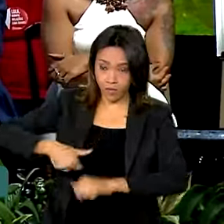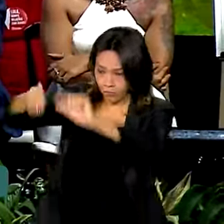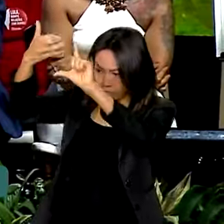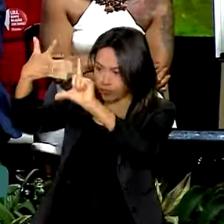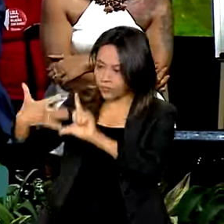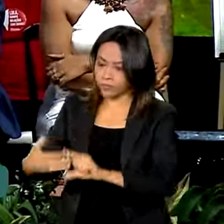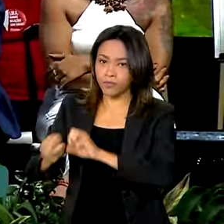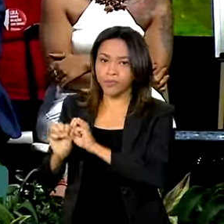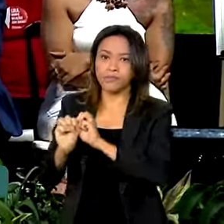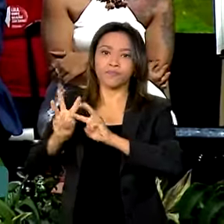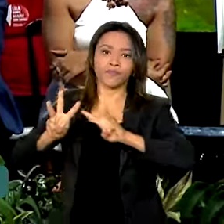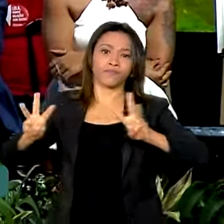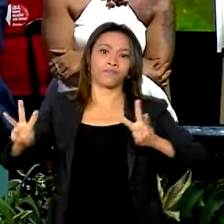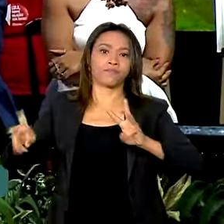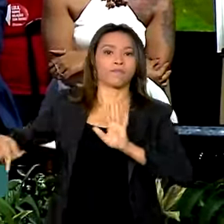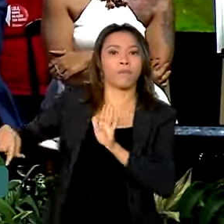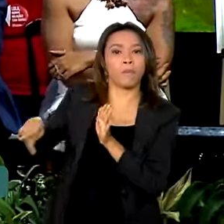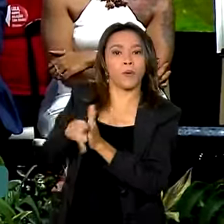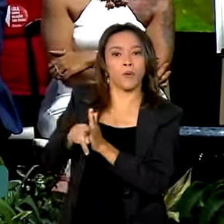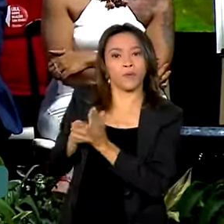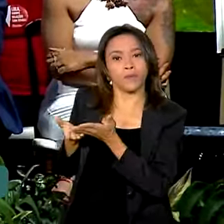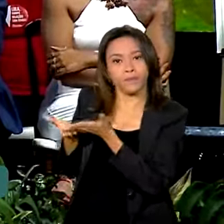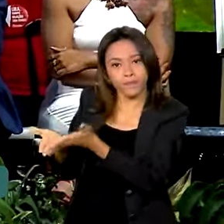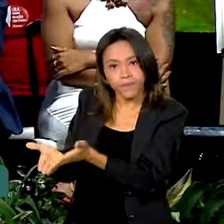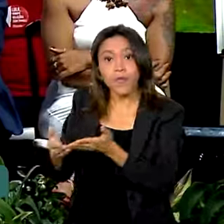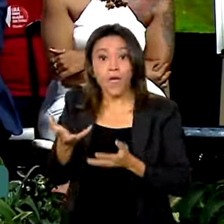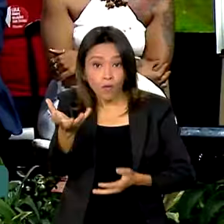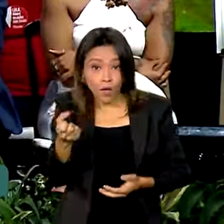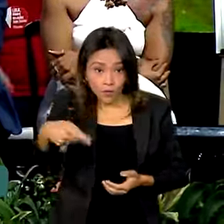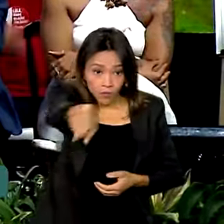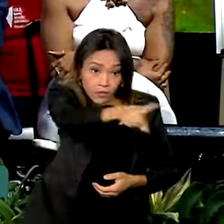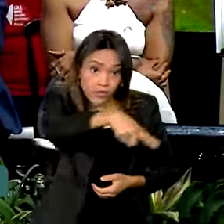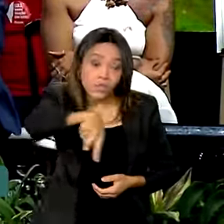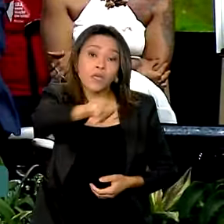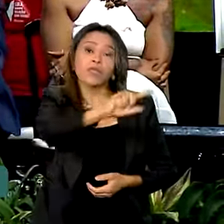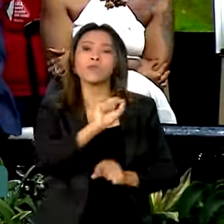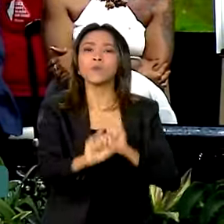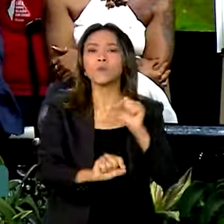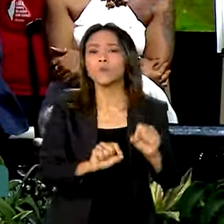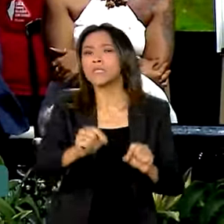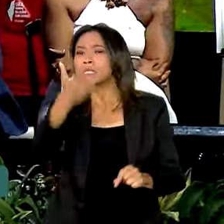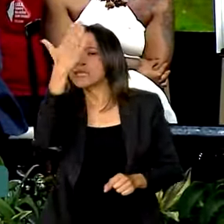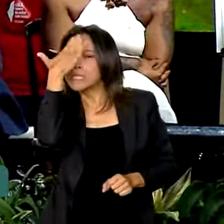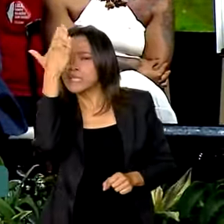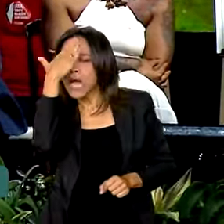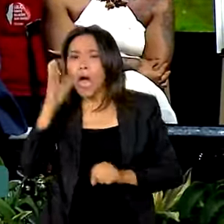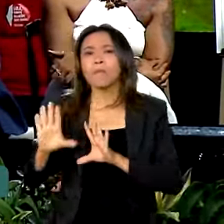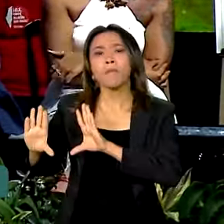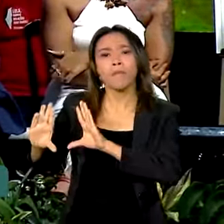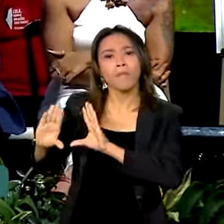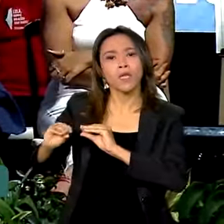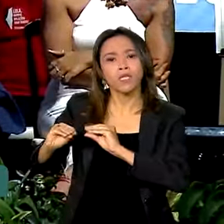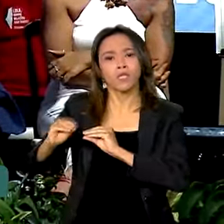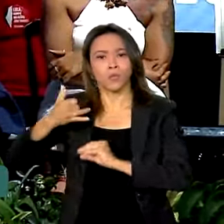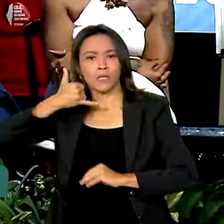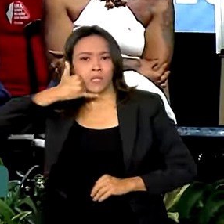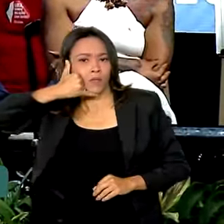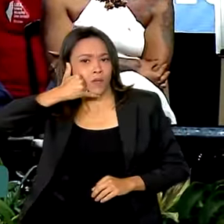Comunica.br. Eu queria que vocês, que sabem manusear o celular,